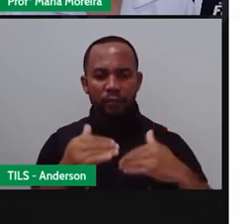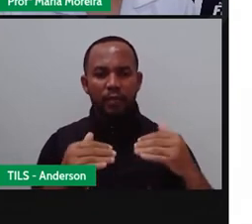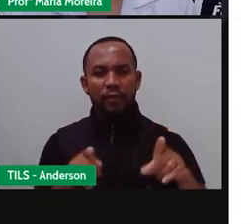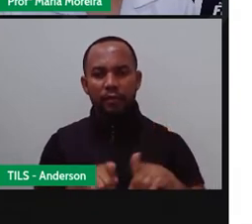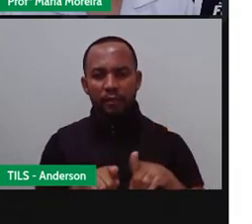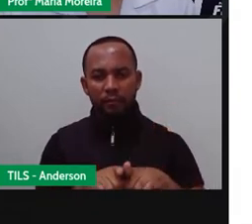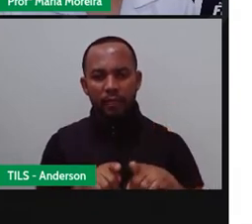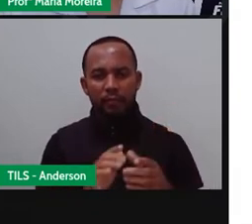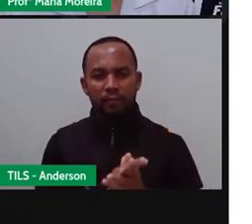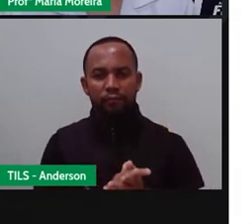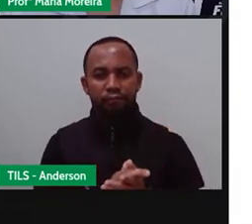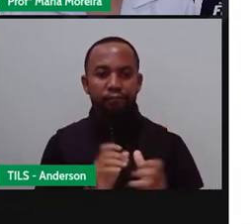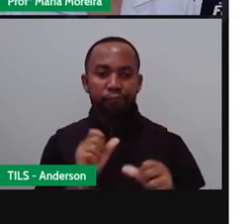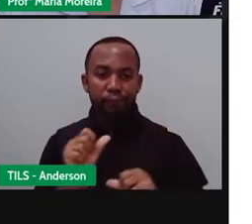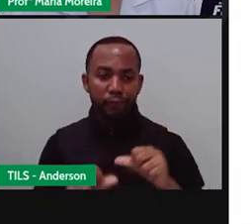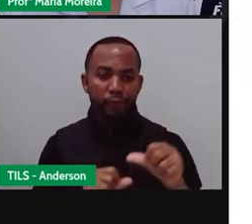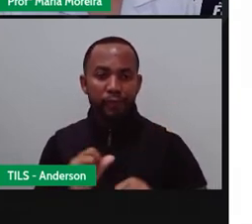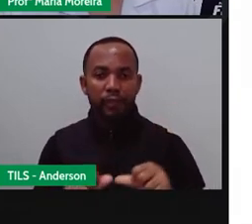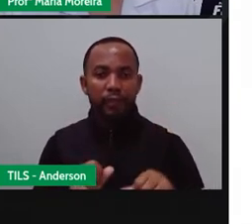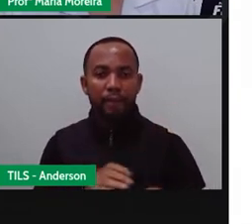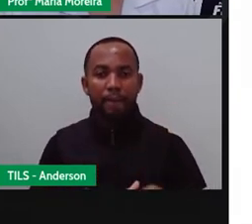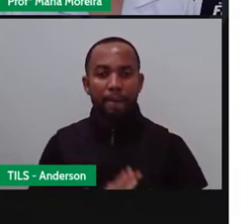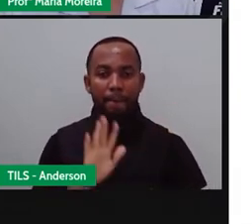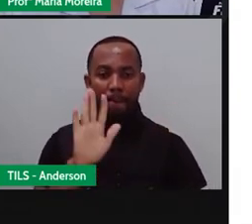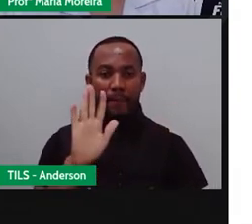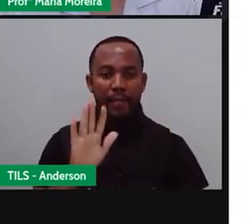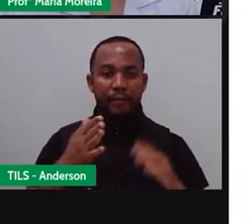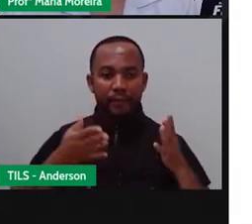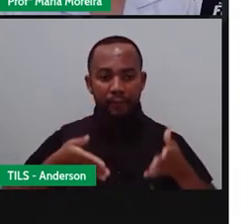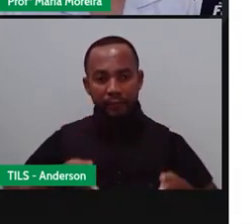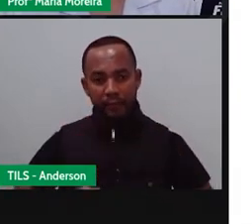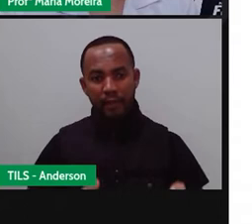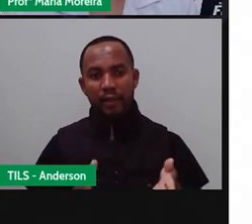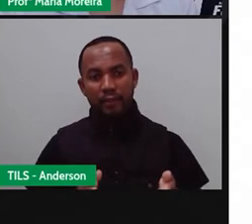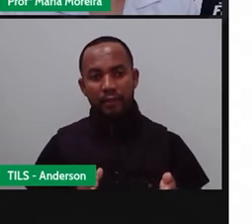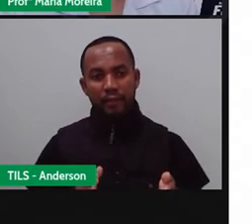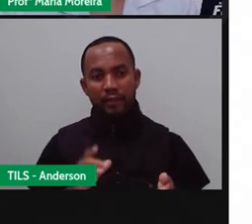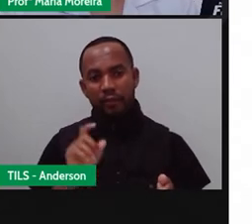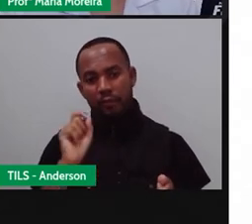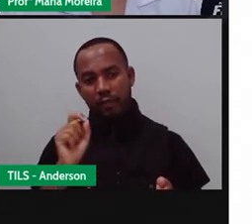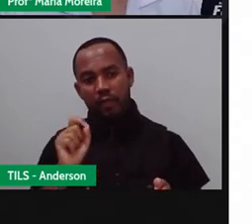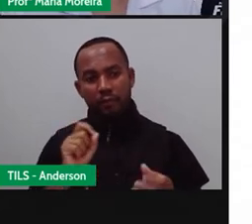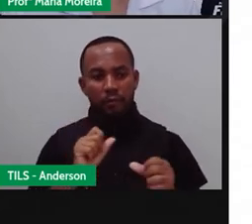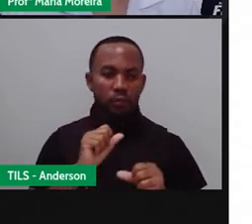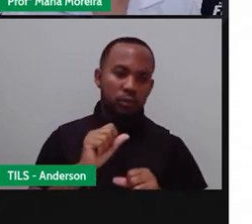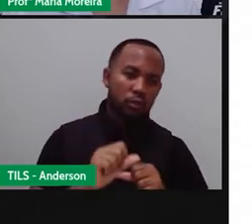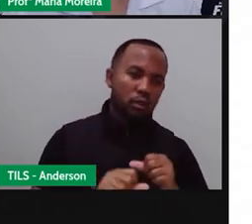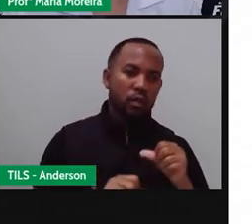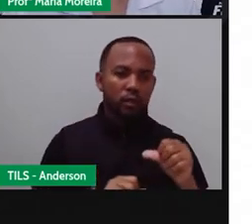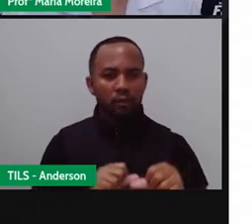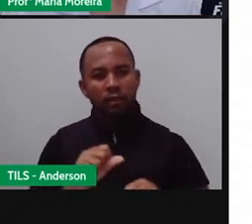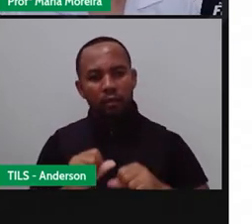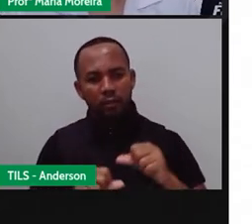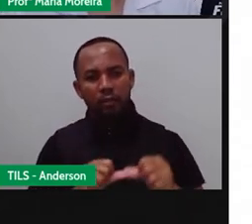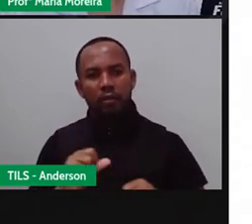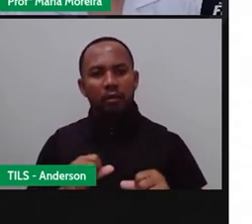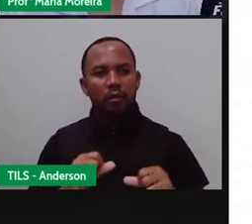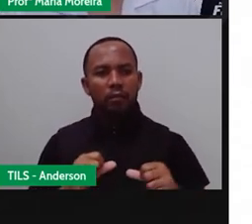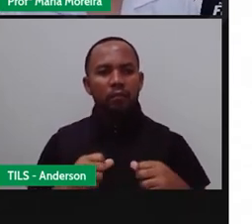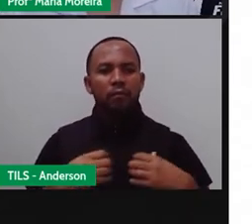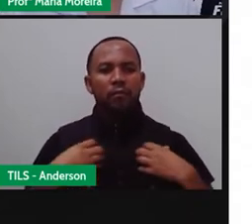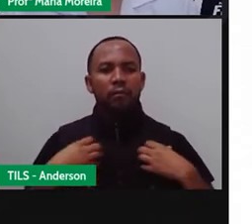vocês agora sobre a metamorfose. Quando nasce, são chamados de girinos, né? E possuem a respiração branquial.